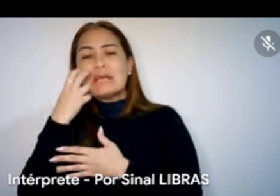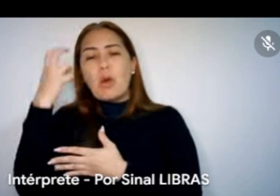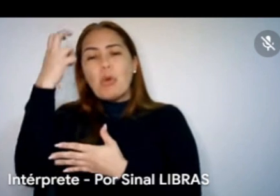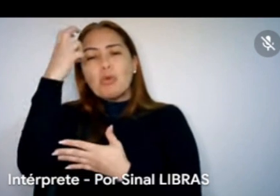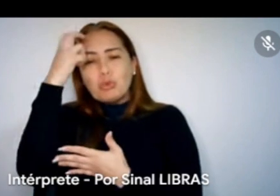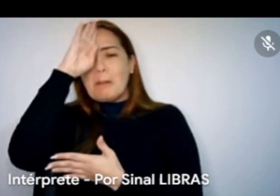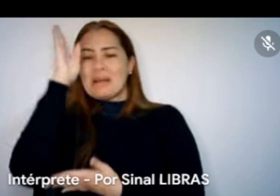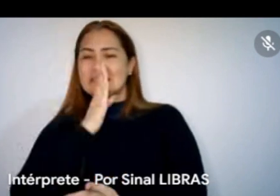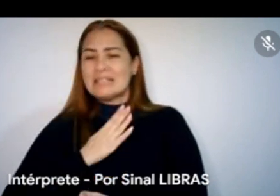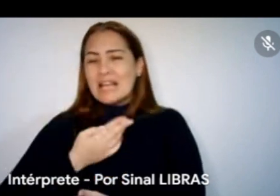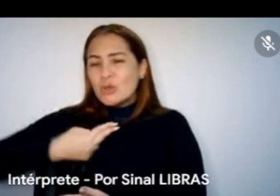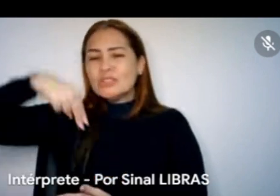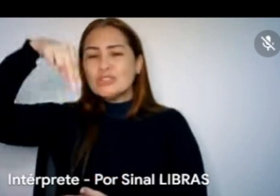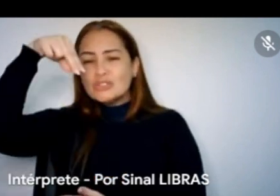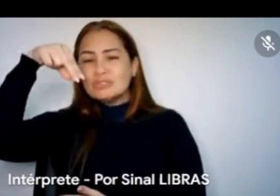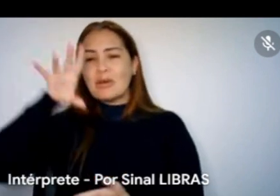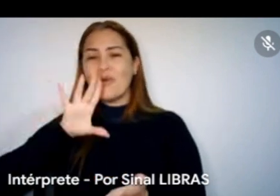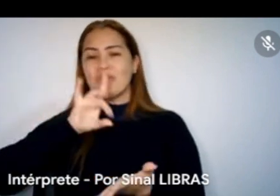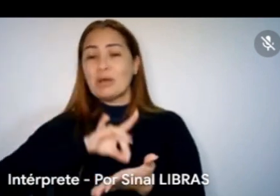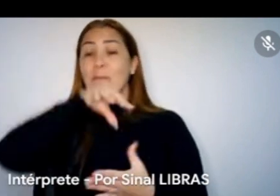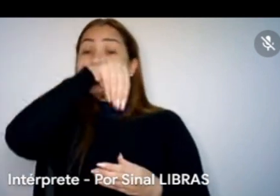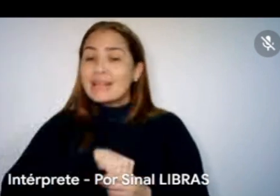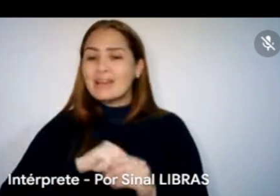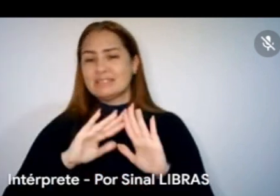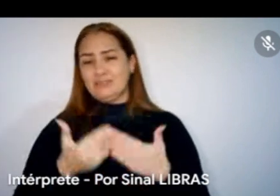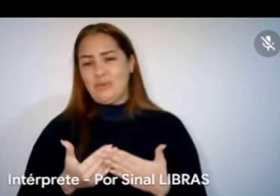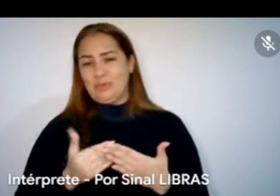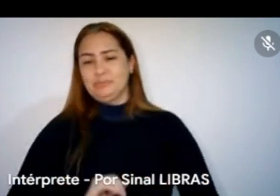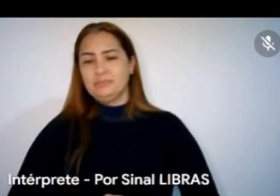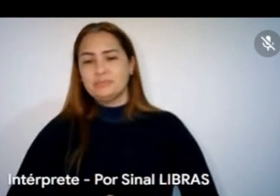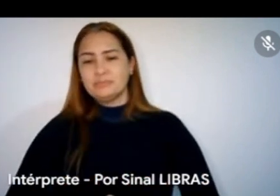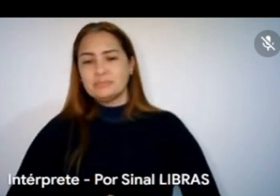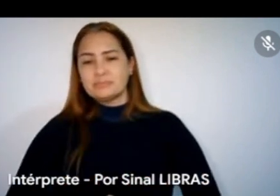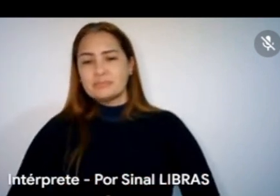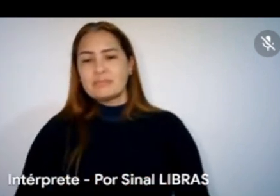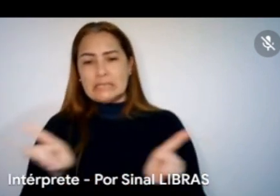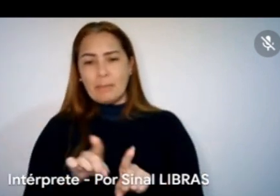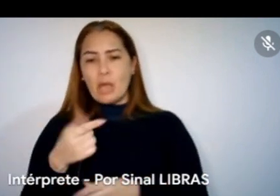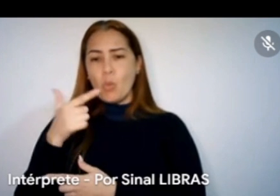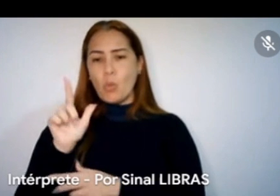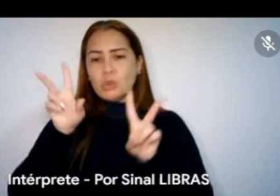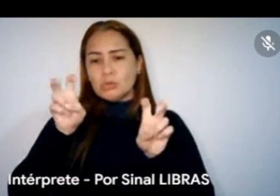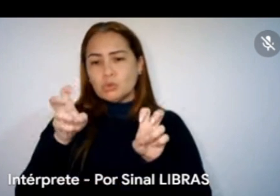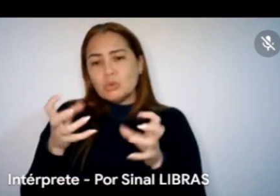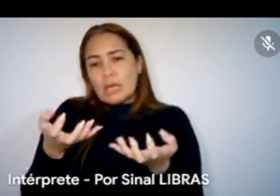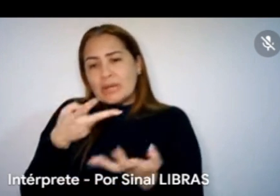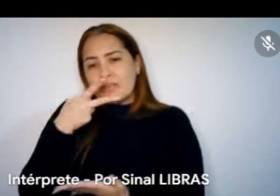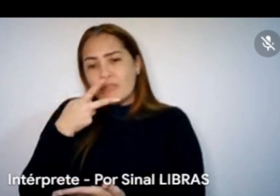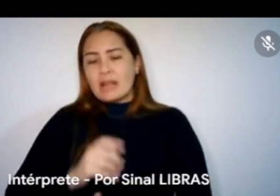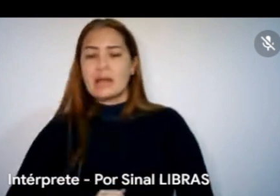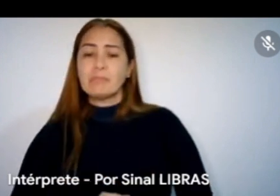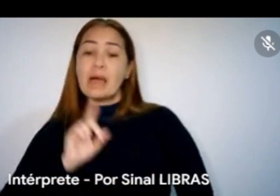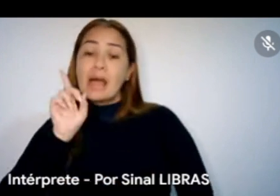nordestina, autêntica para as escolas, né? A outra questão que eu queria falar era sobre as